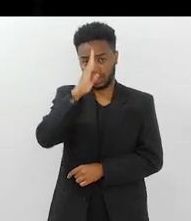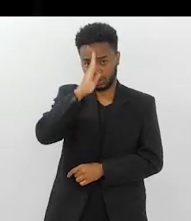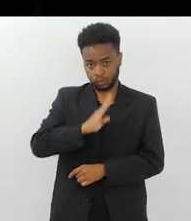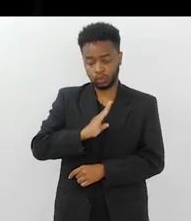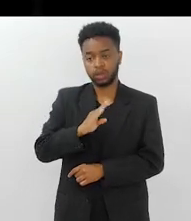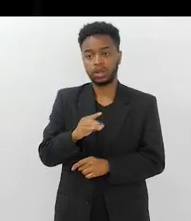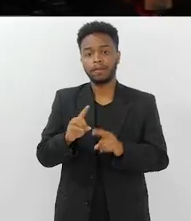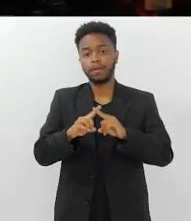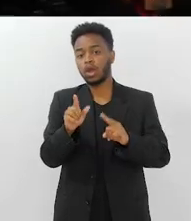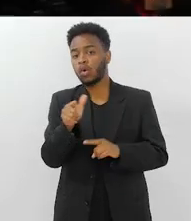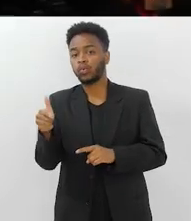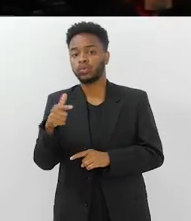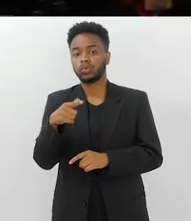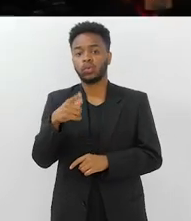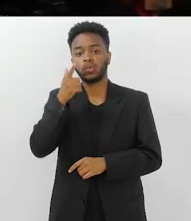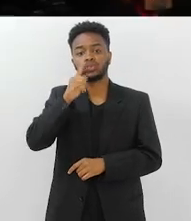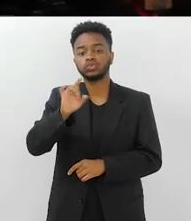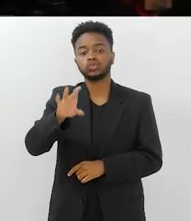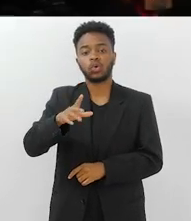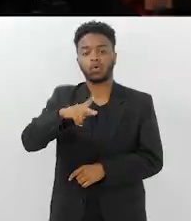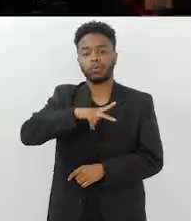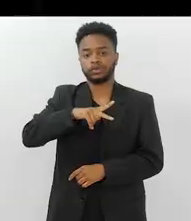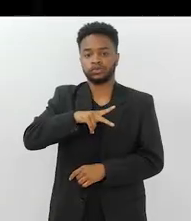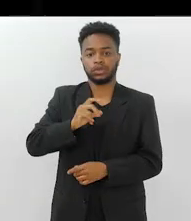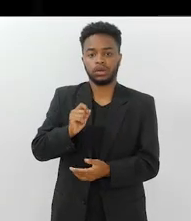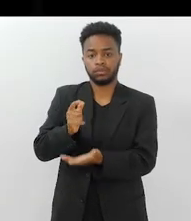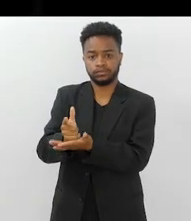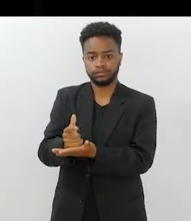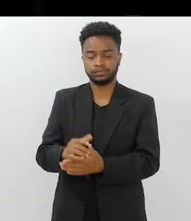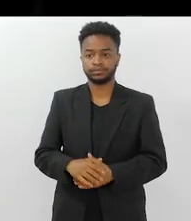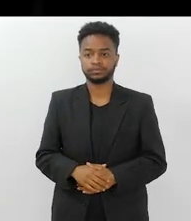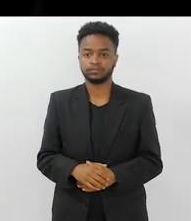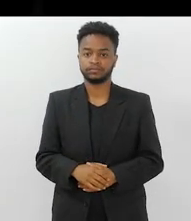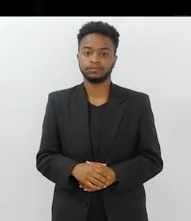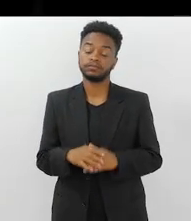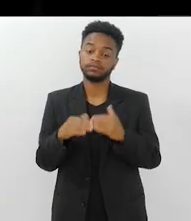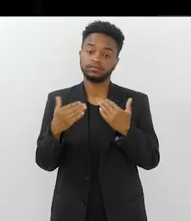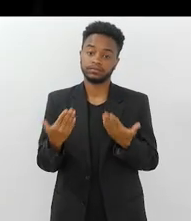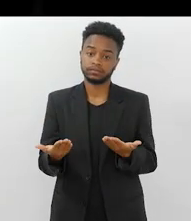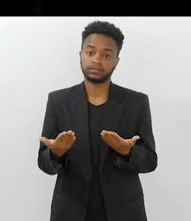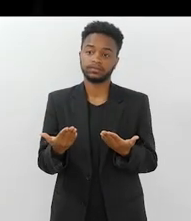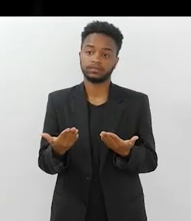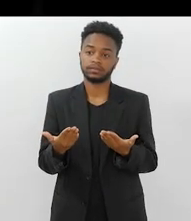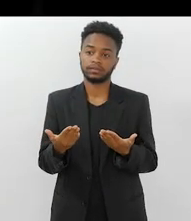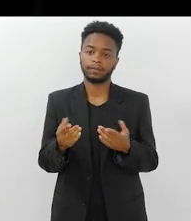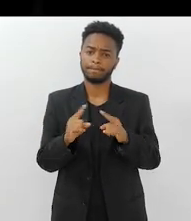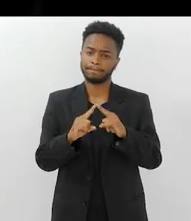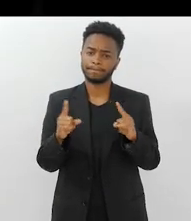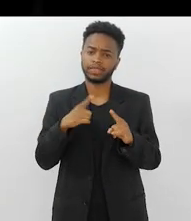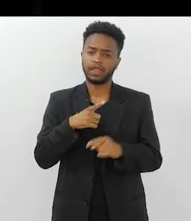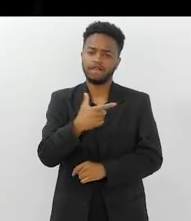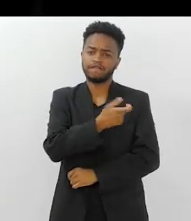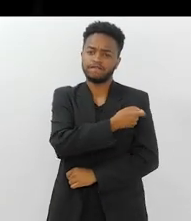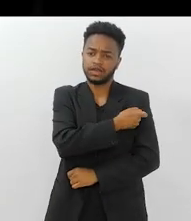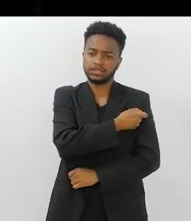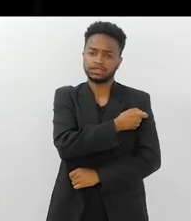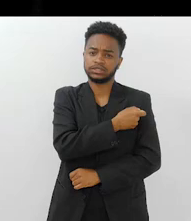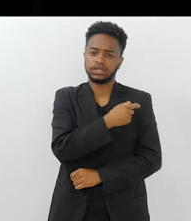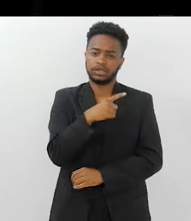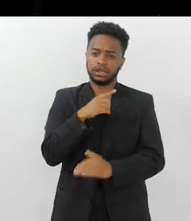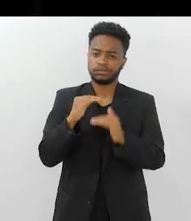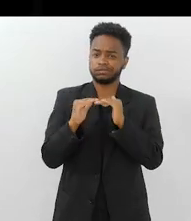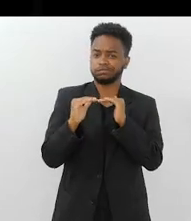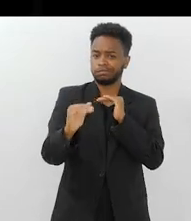consegue apenas em clínicas particulares, né? Então, é... Só que é uma vacina que tem uma